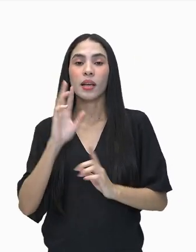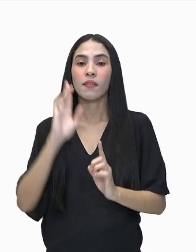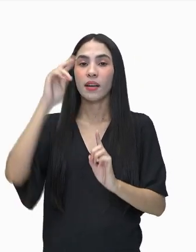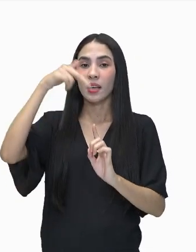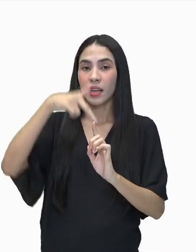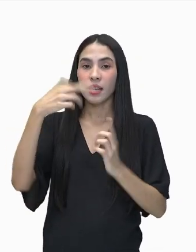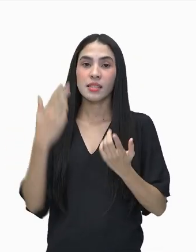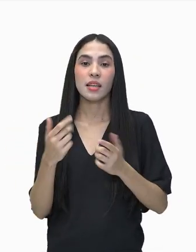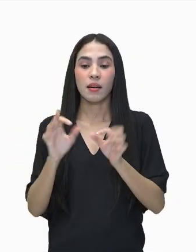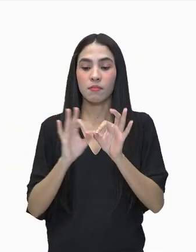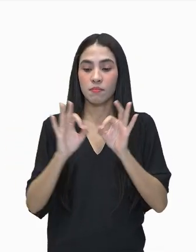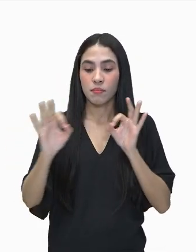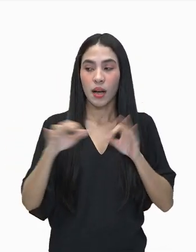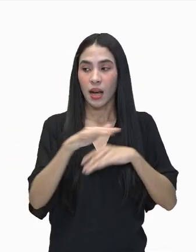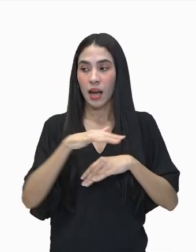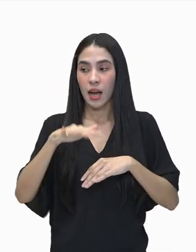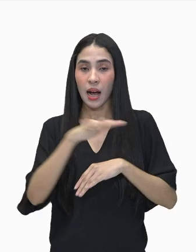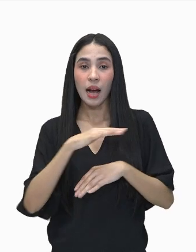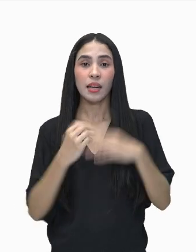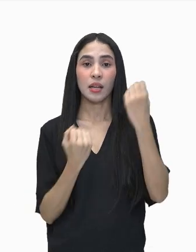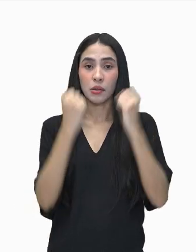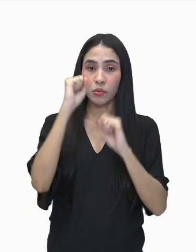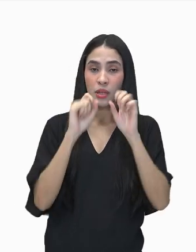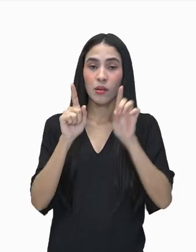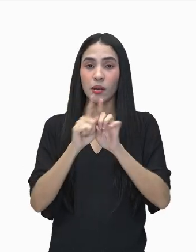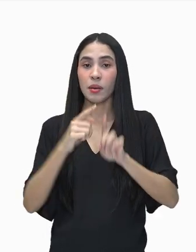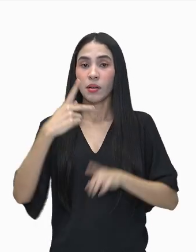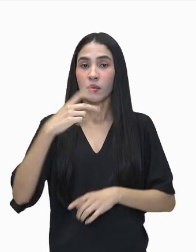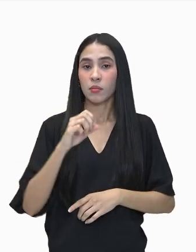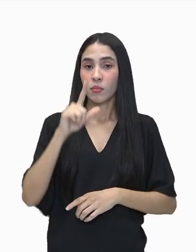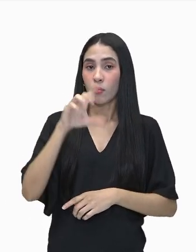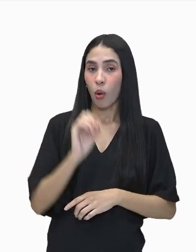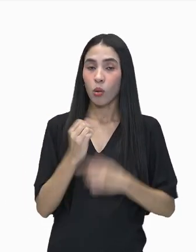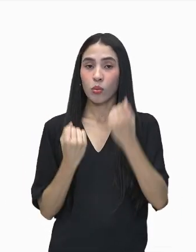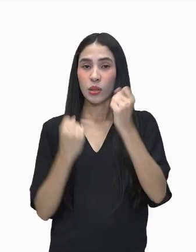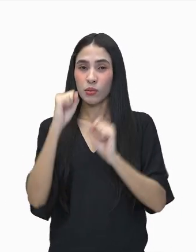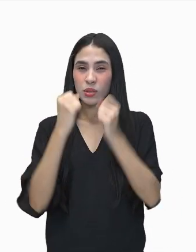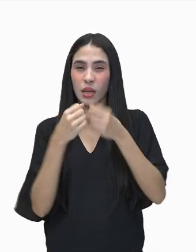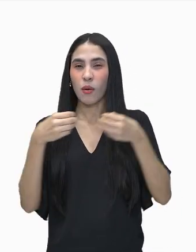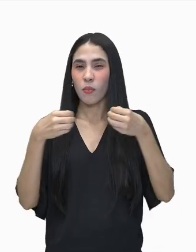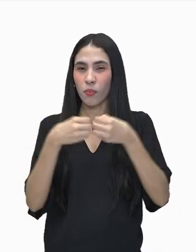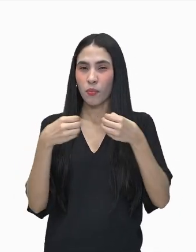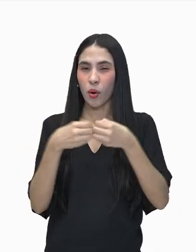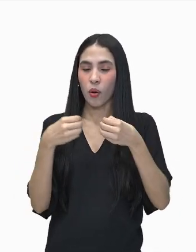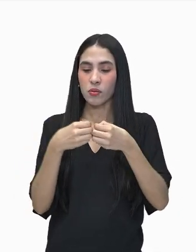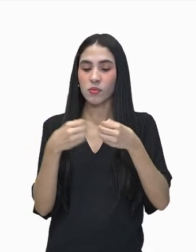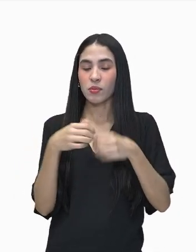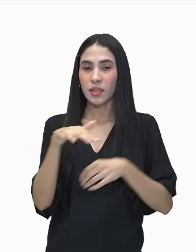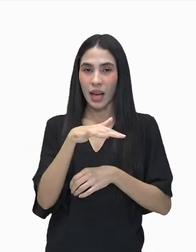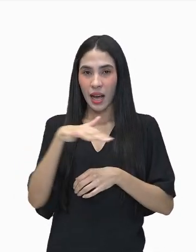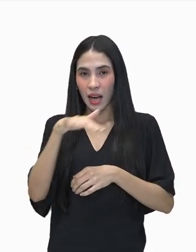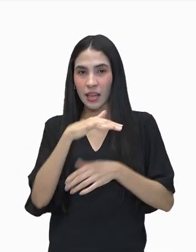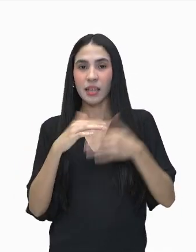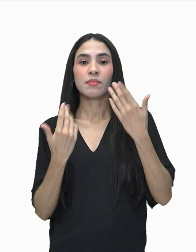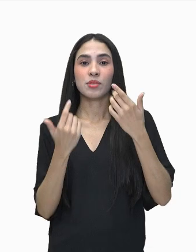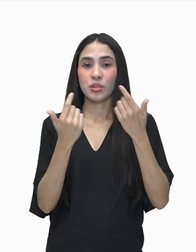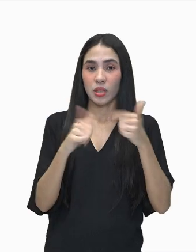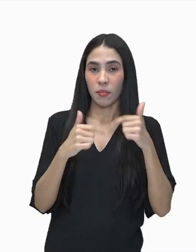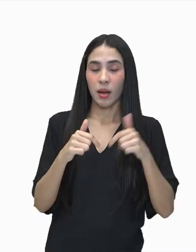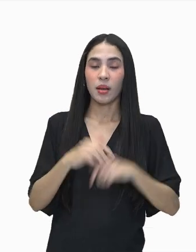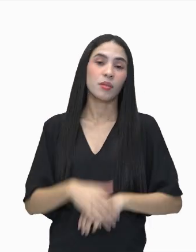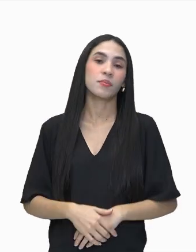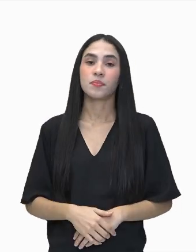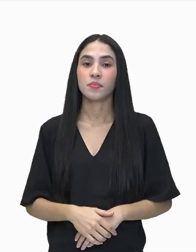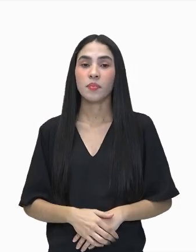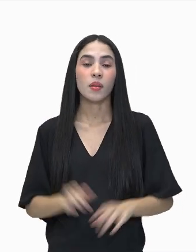das zonas industriais, dos polos industriais, estar próximos de grandes centros. Esses que